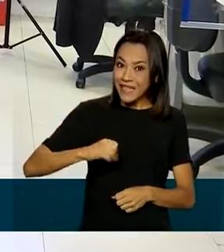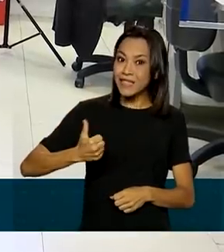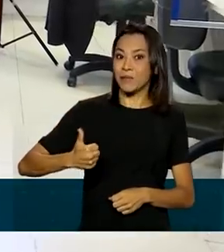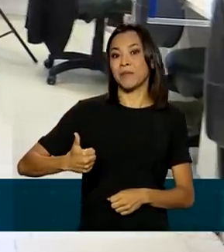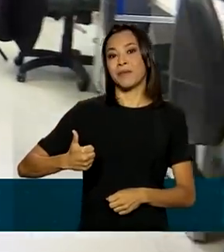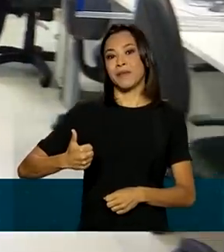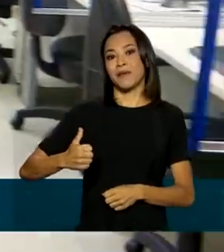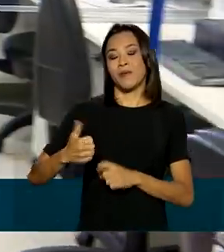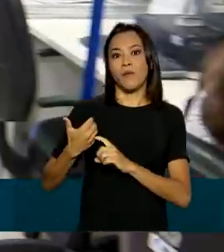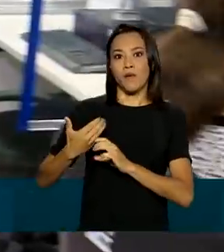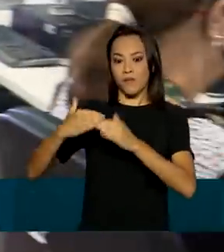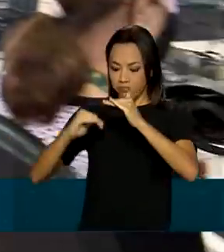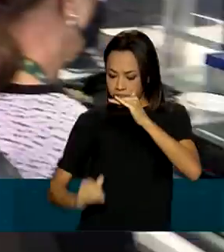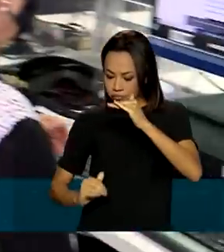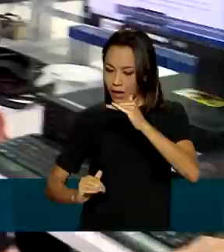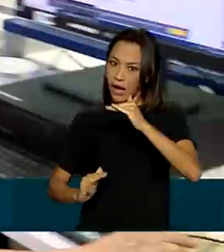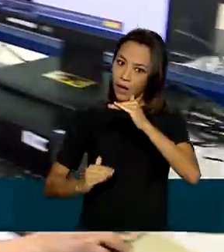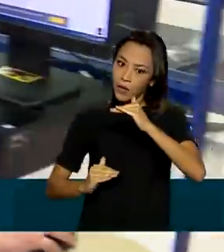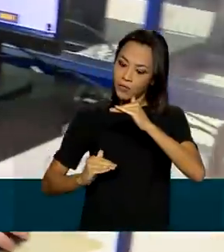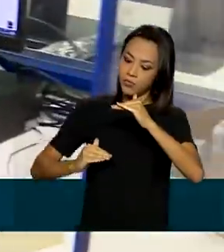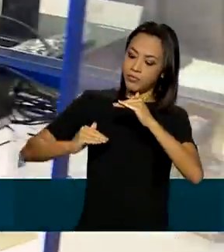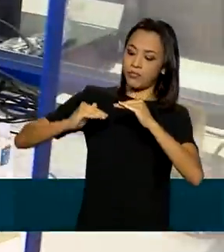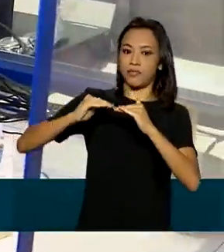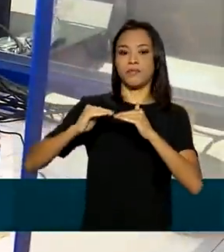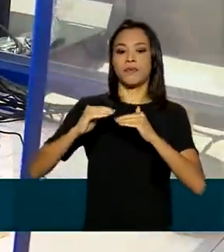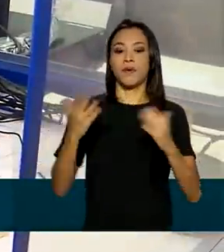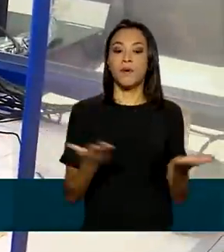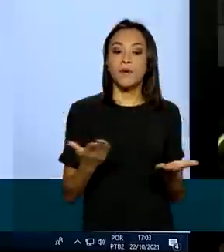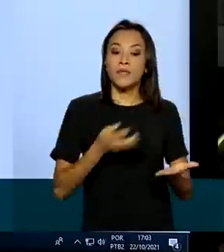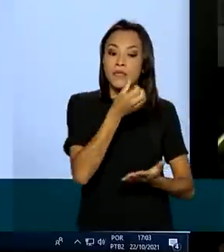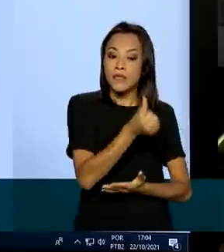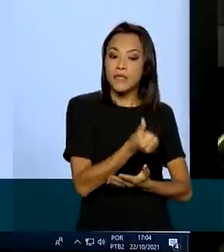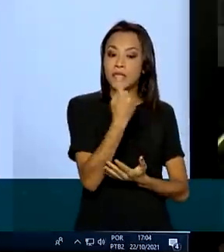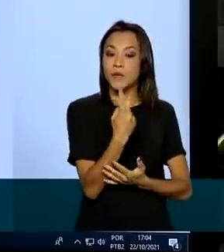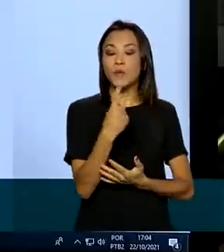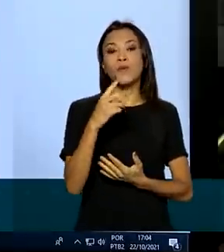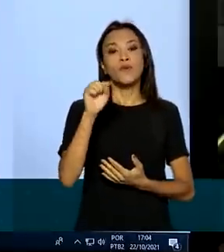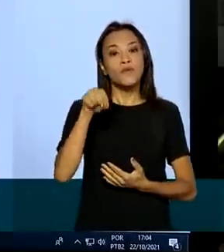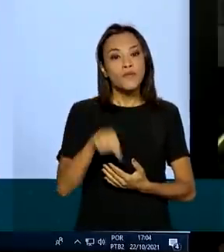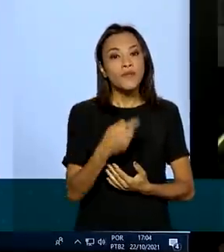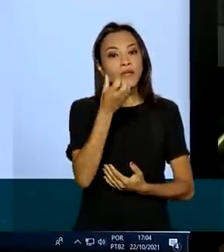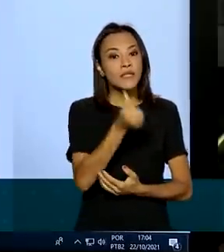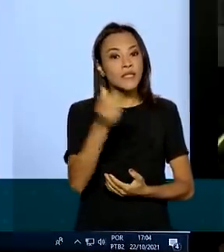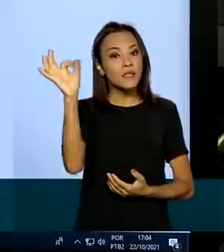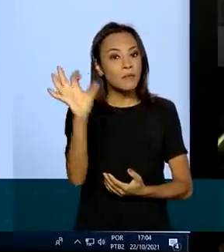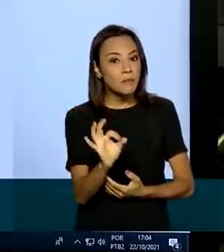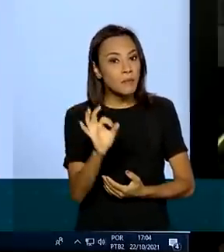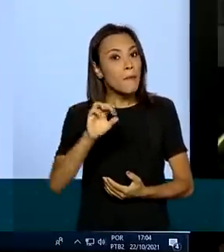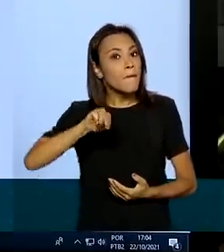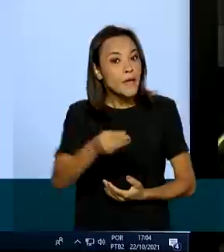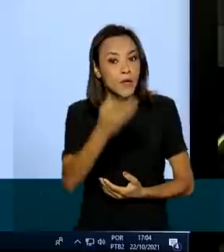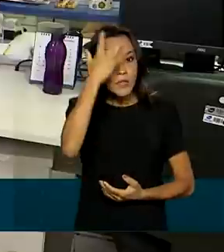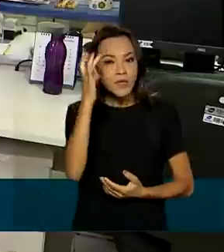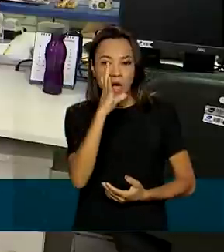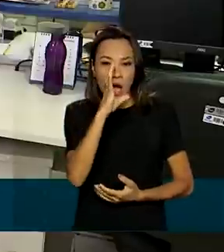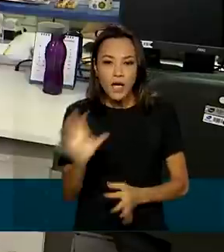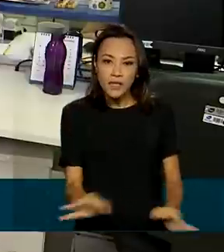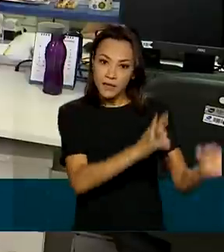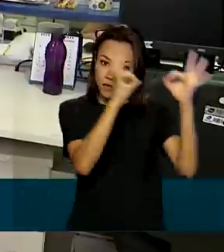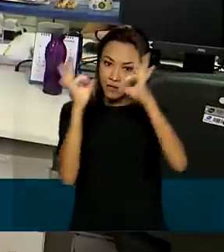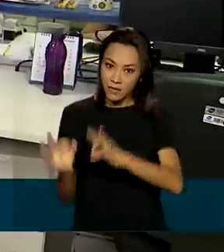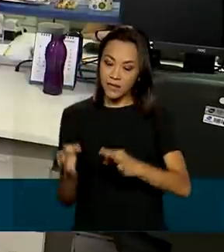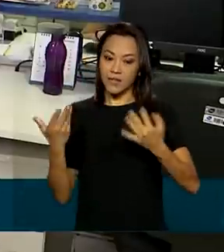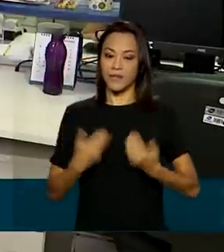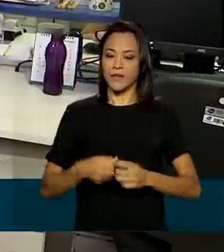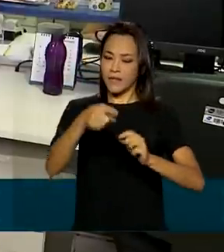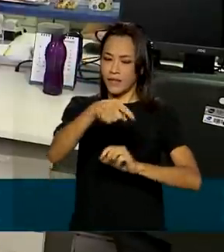Agência Brasil conquistou a marca de 61,6 milhões de usuários de janeiro a outubro deste ano. E as